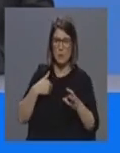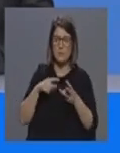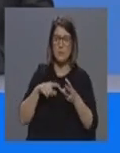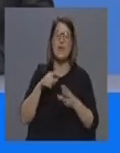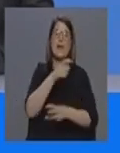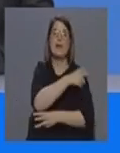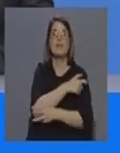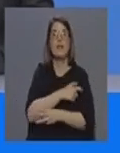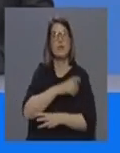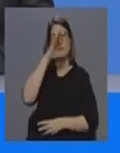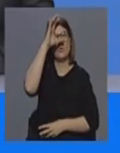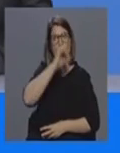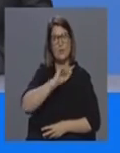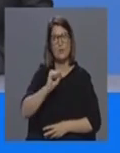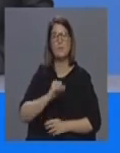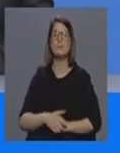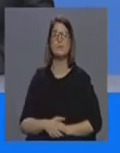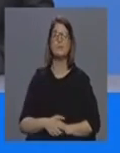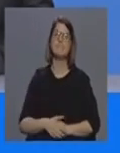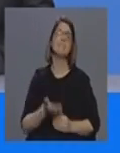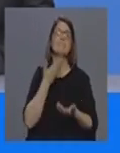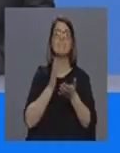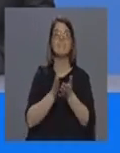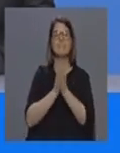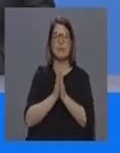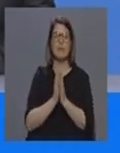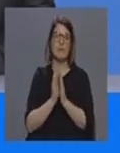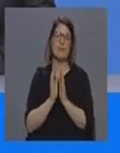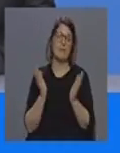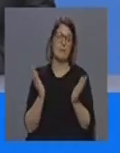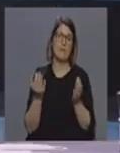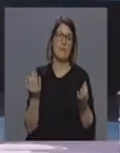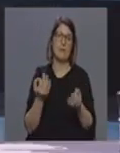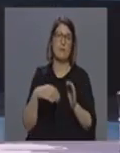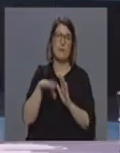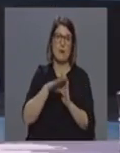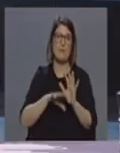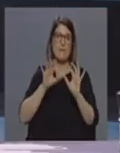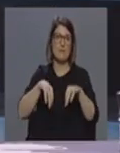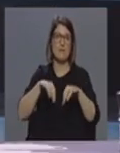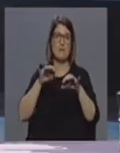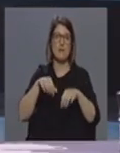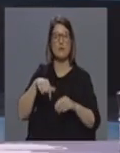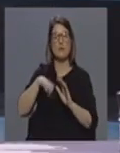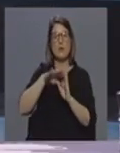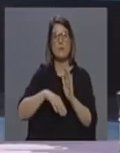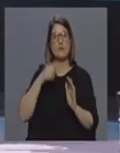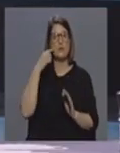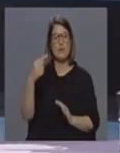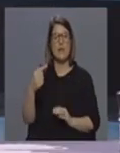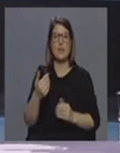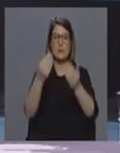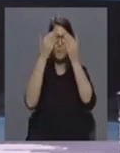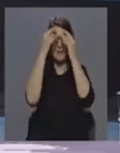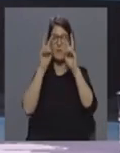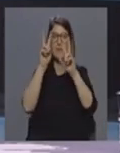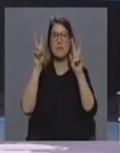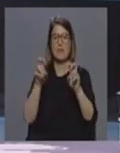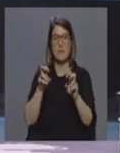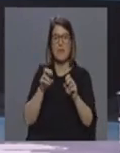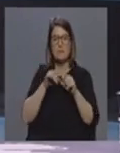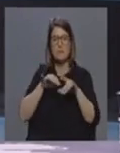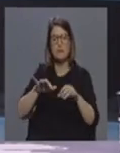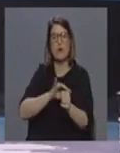governativas Fica o apelo então neste final de programa este foi um especial informação sobre o surto de